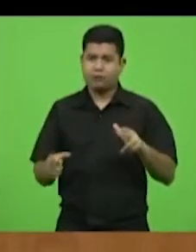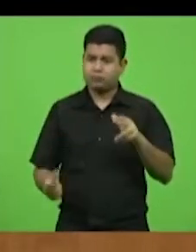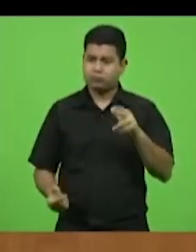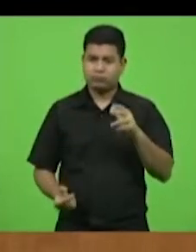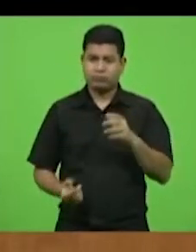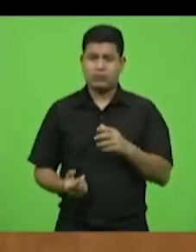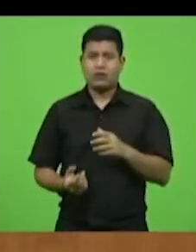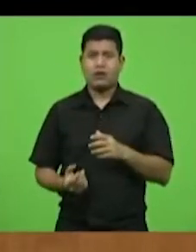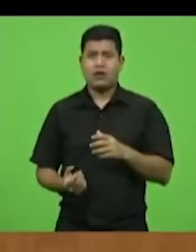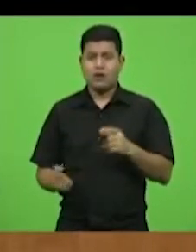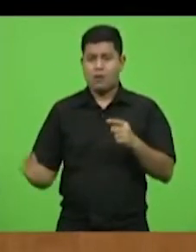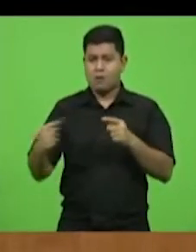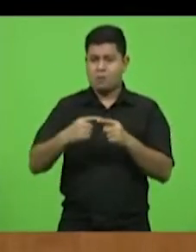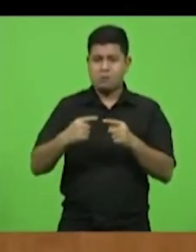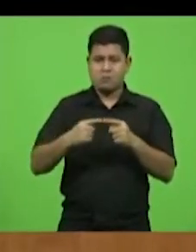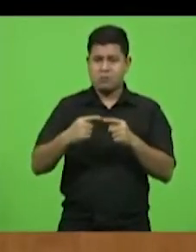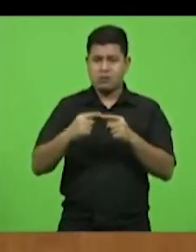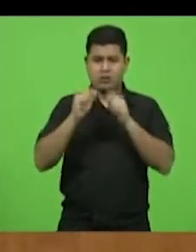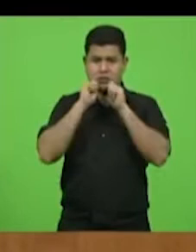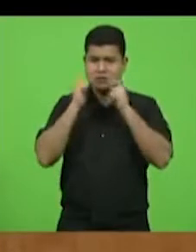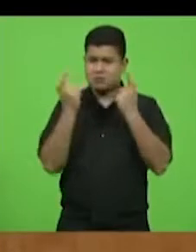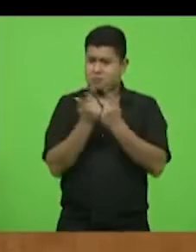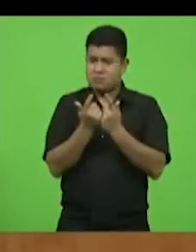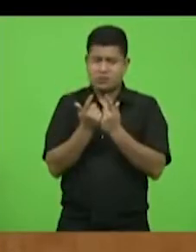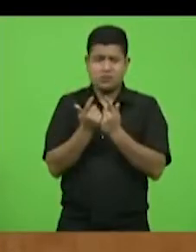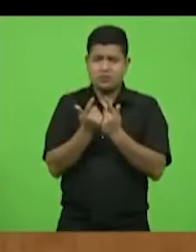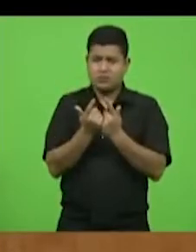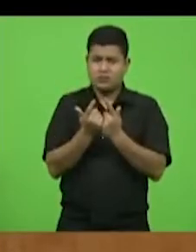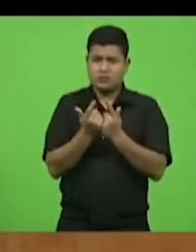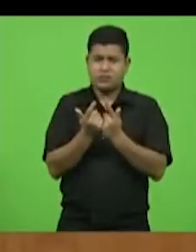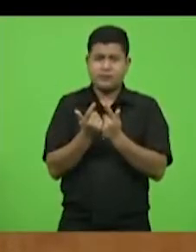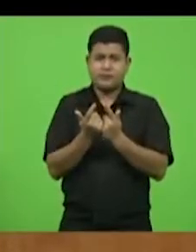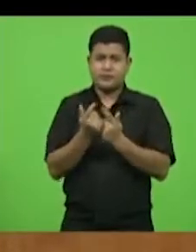é a Assembleia Legislativa. E, por isso,